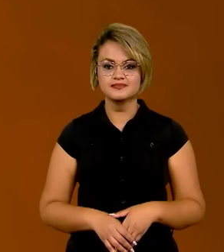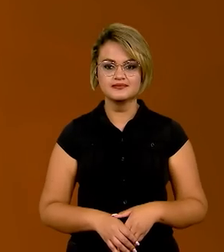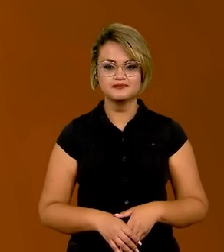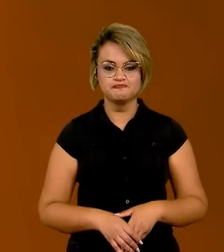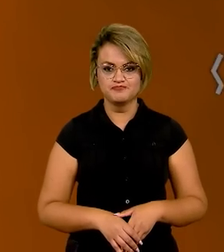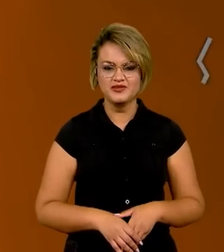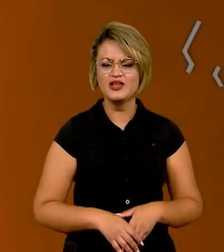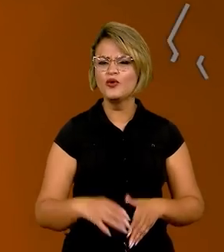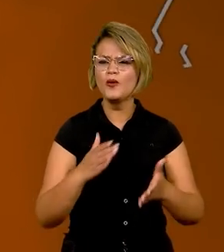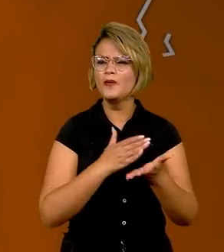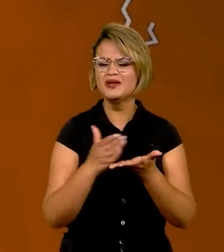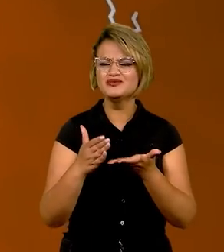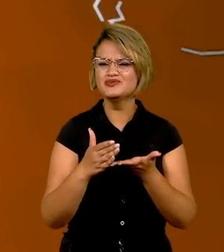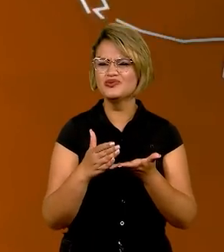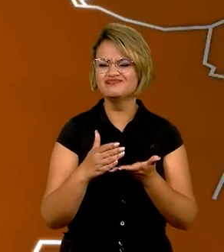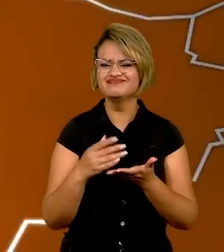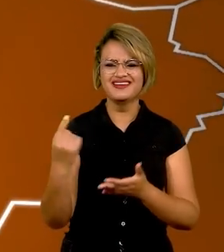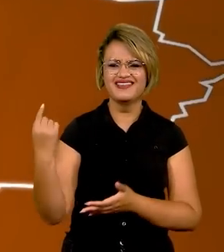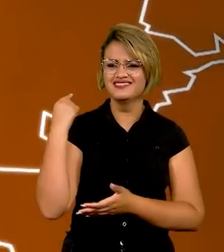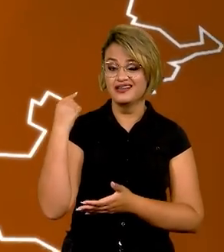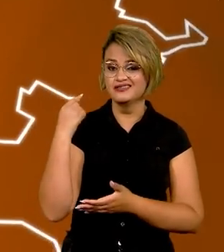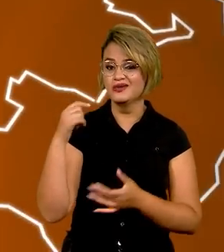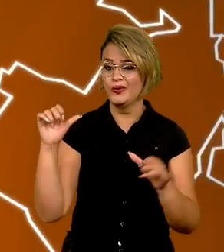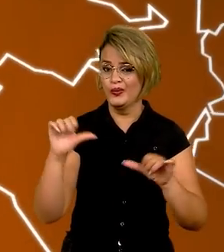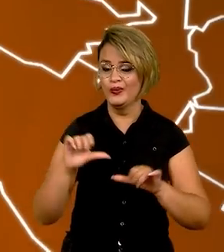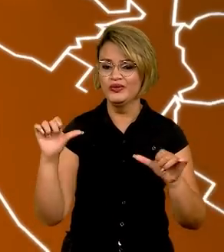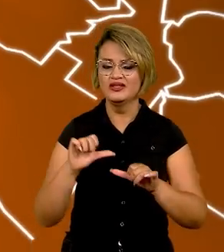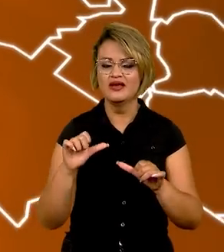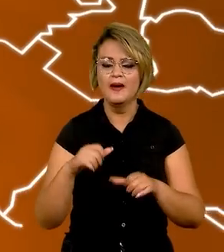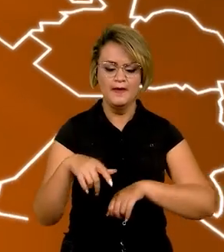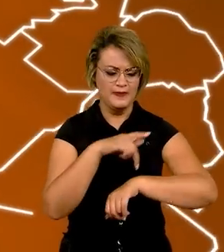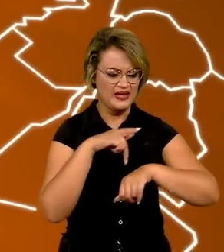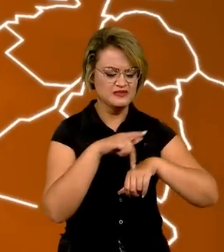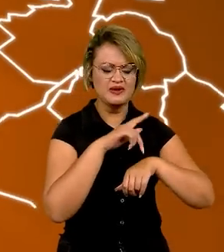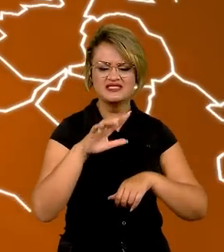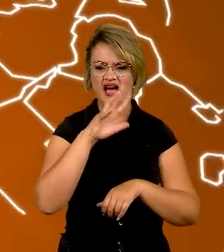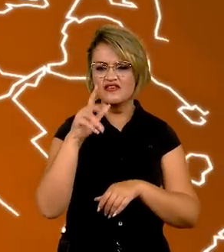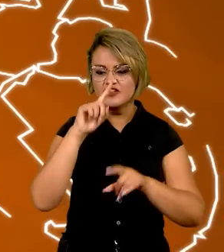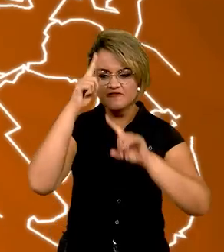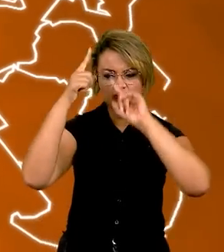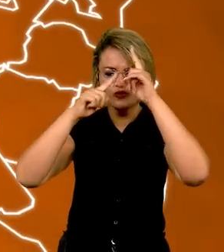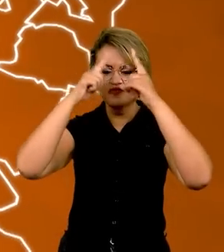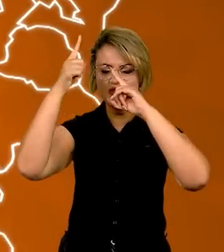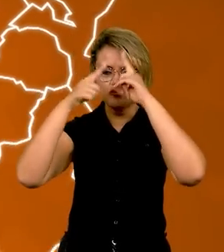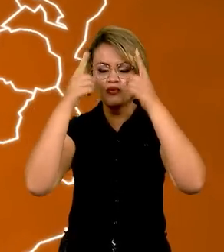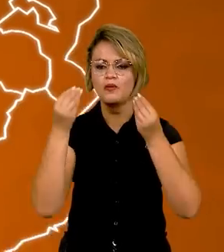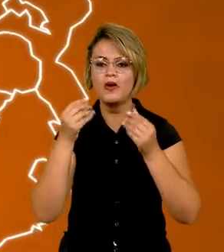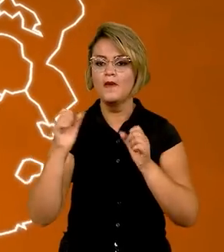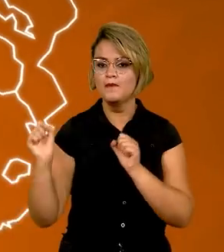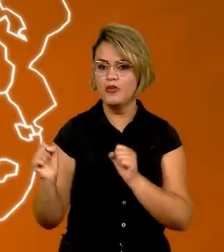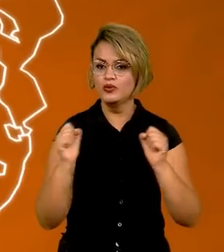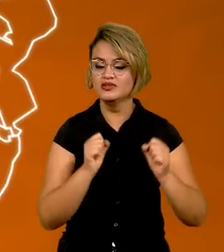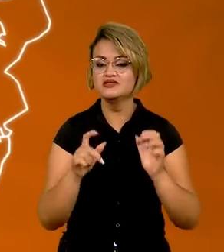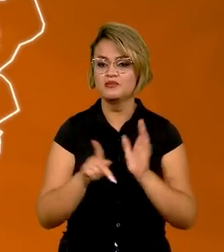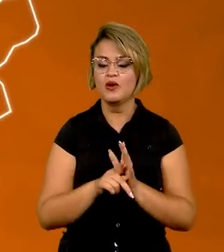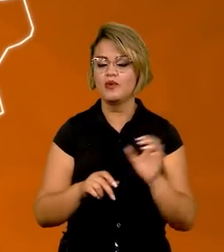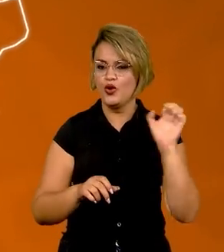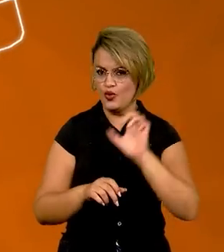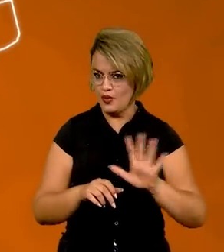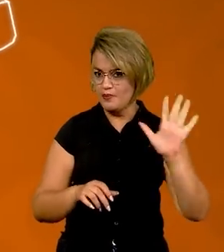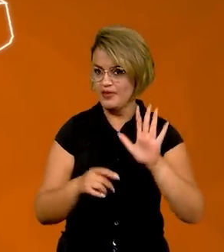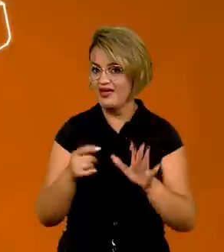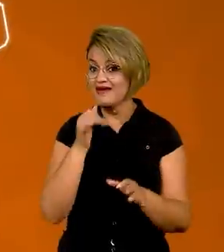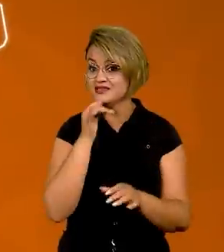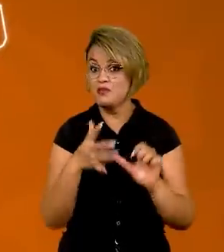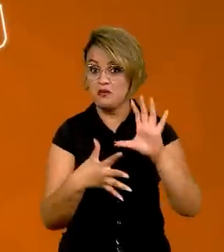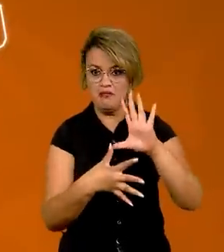Tudo começou errado, lá atrás, na maneira de como os países africanos foram criados pelas potências europeias. Repare num